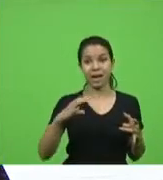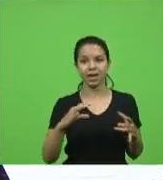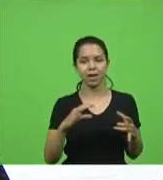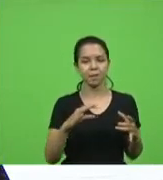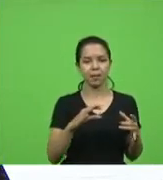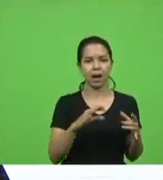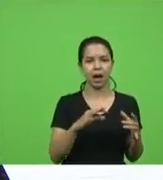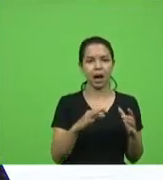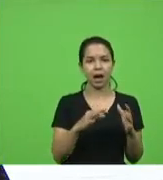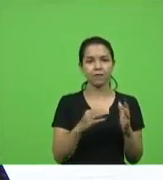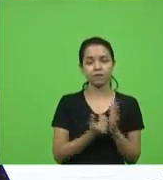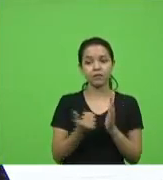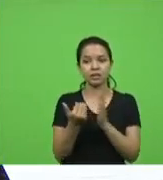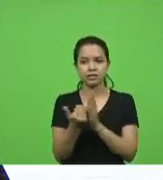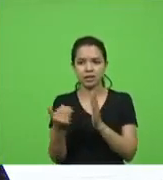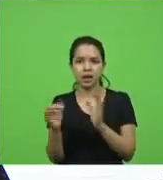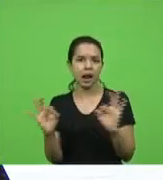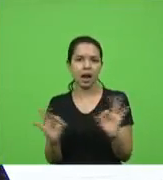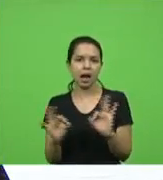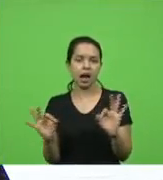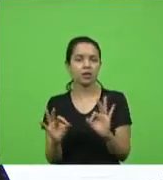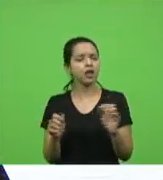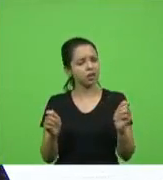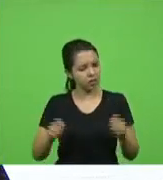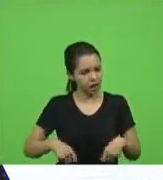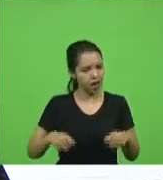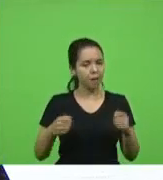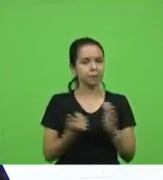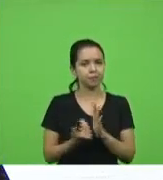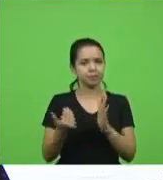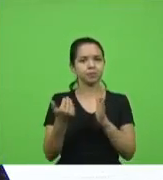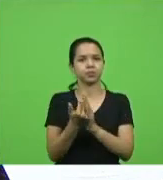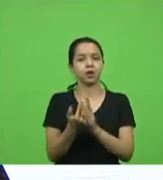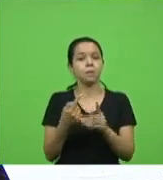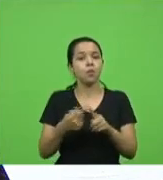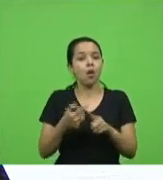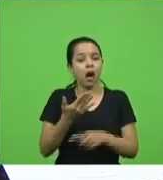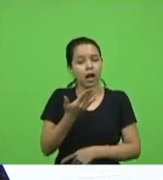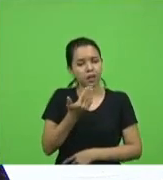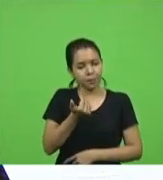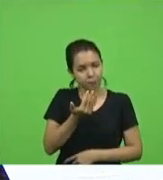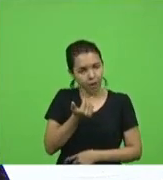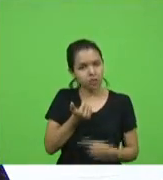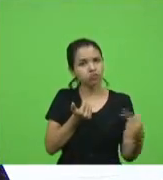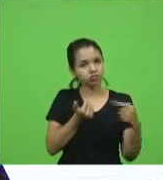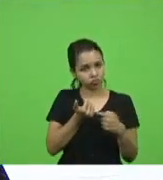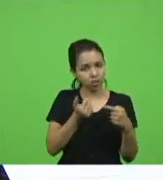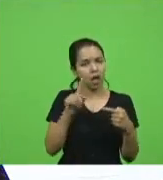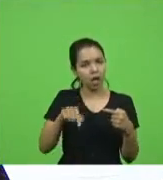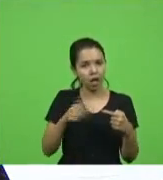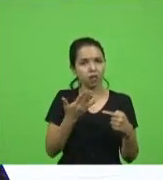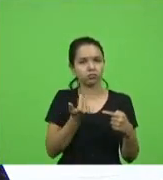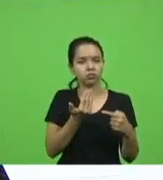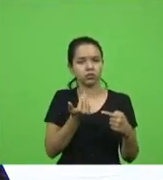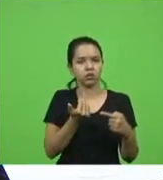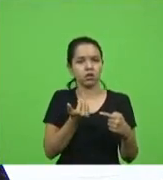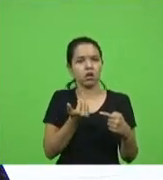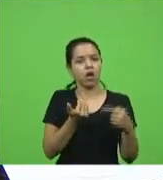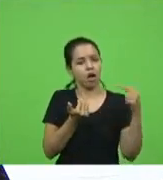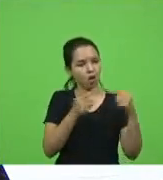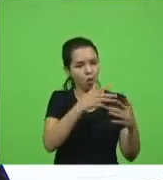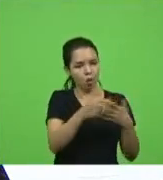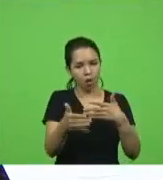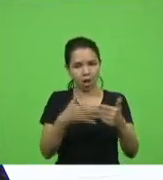o que pode ser feito porque alimento é alimento e qualquer decisão judicial o alimento se sobrepõe